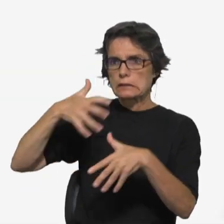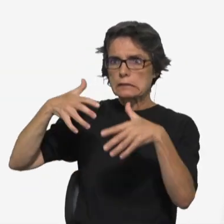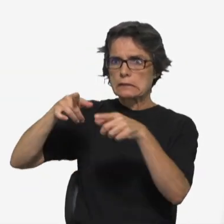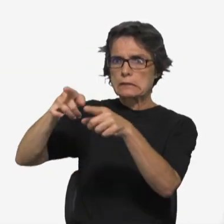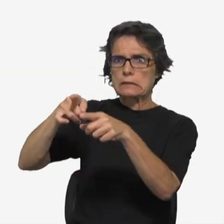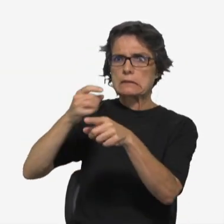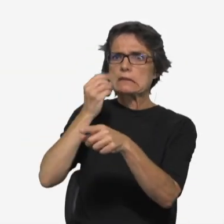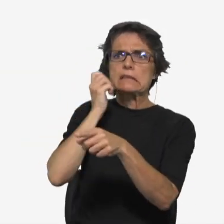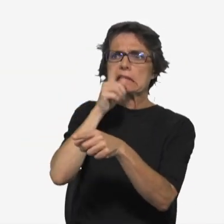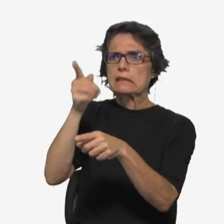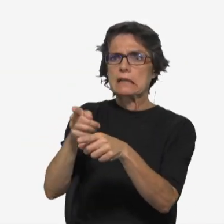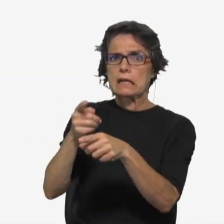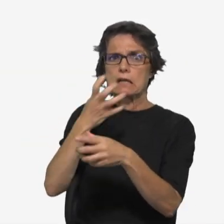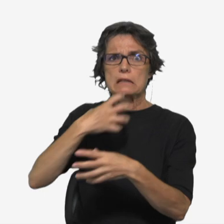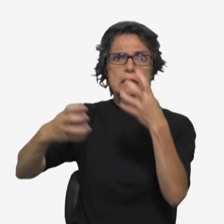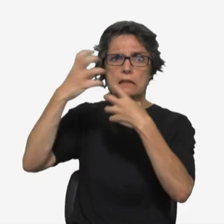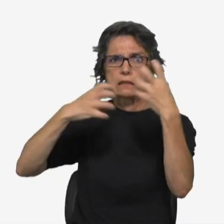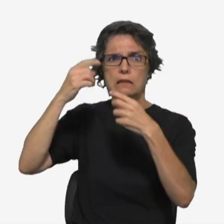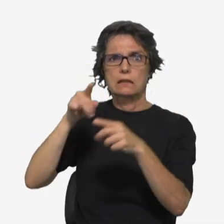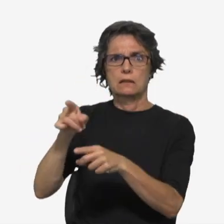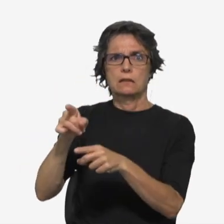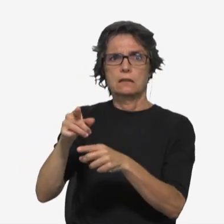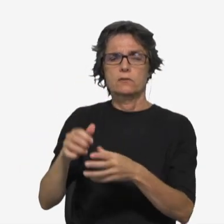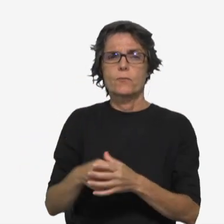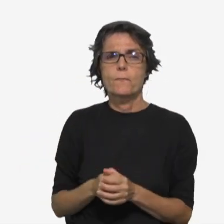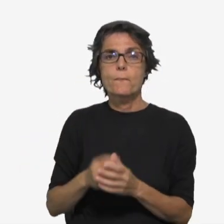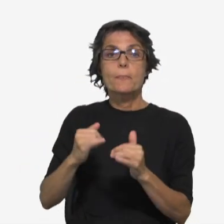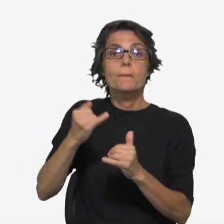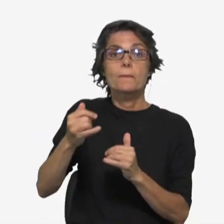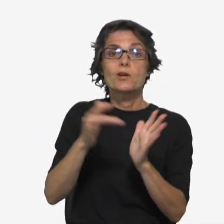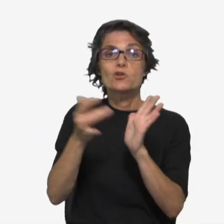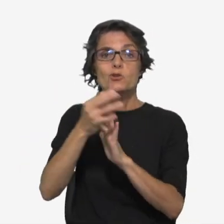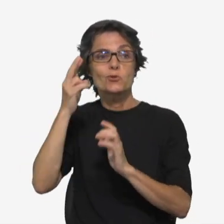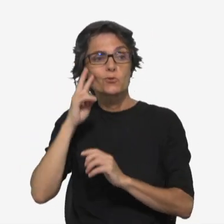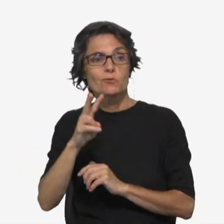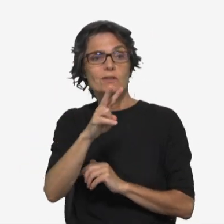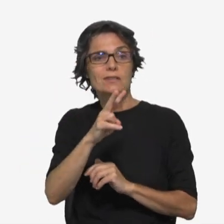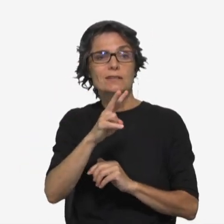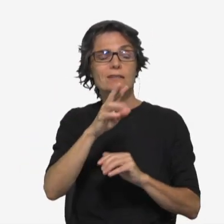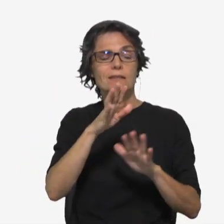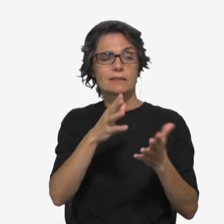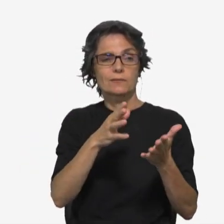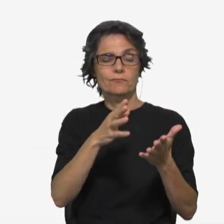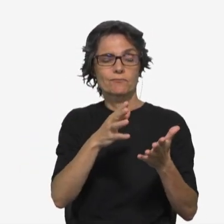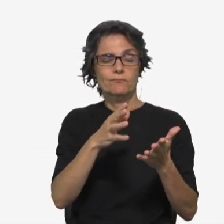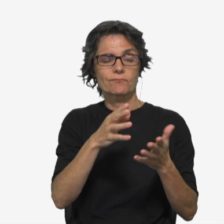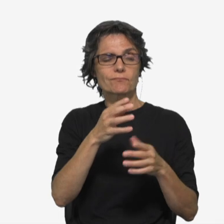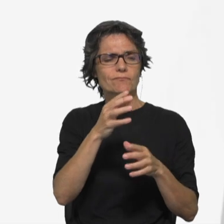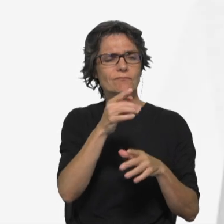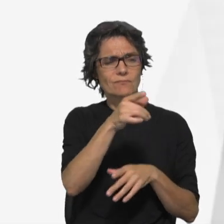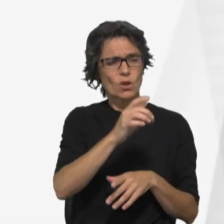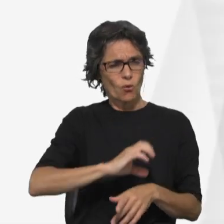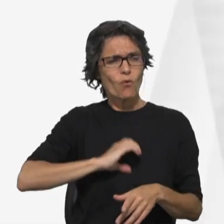e gritaram cheios de medo. Mas logo Jesus lhes dirigiu a palavra, dizendo, tendo